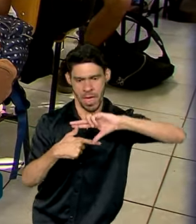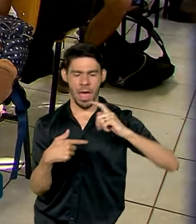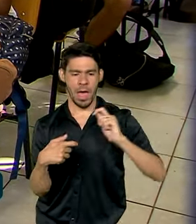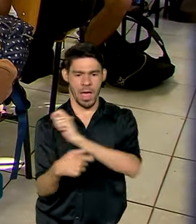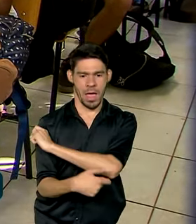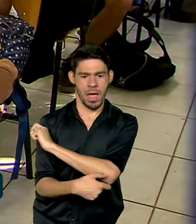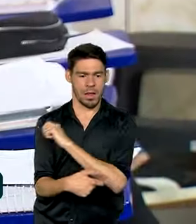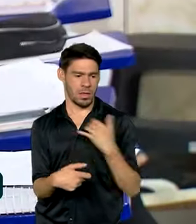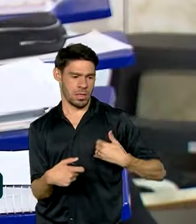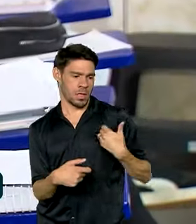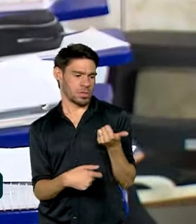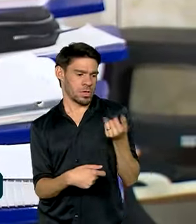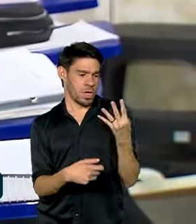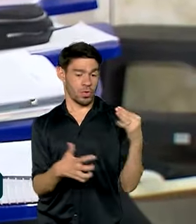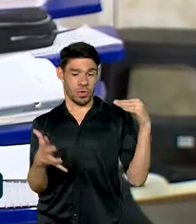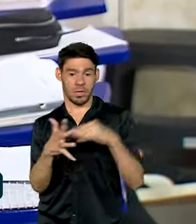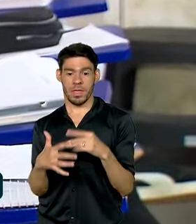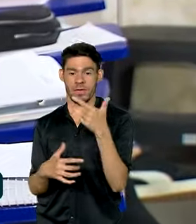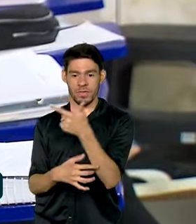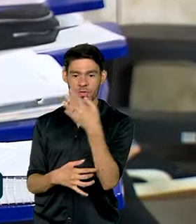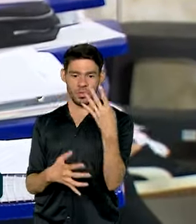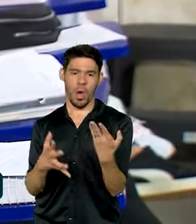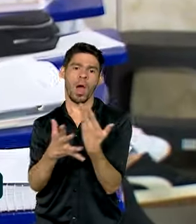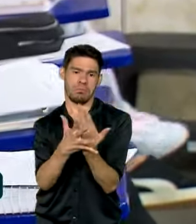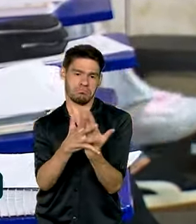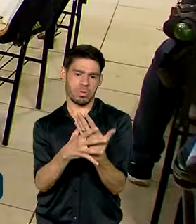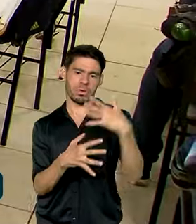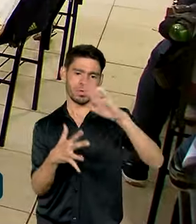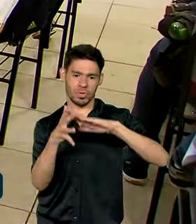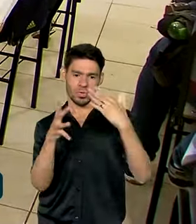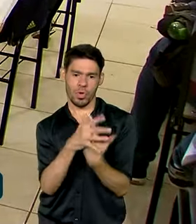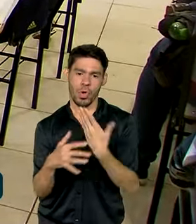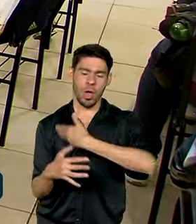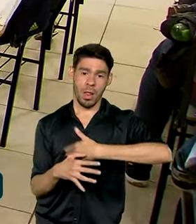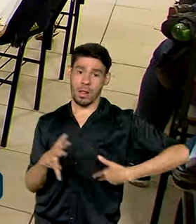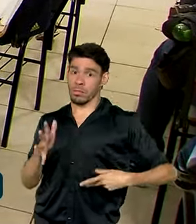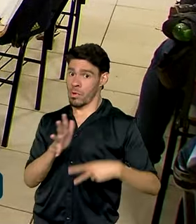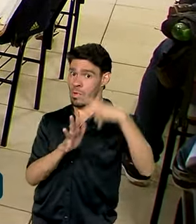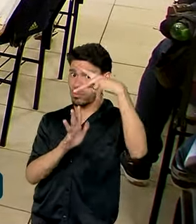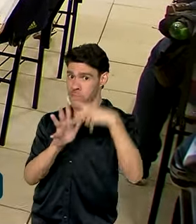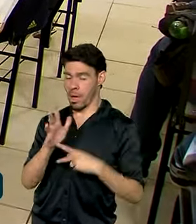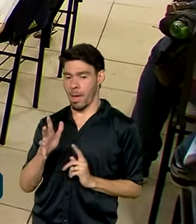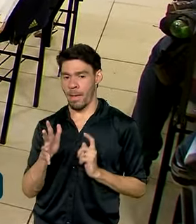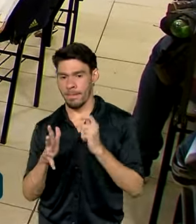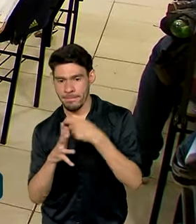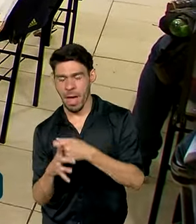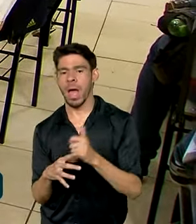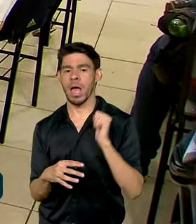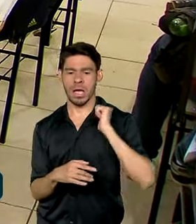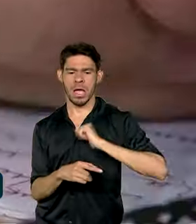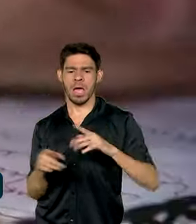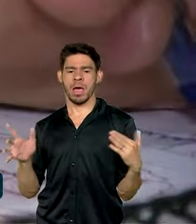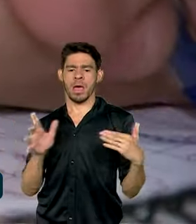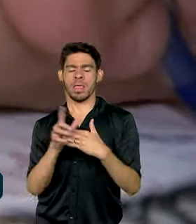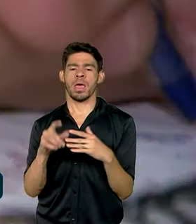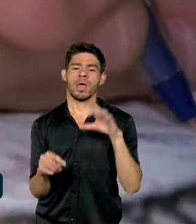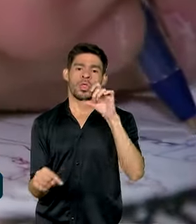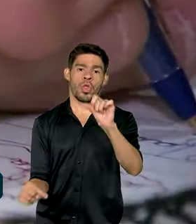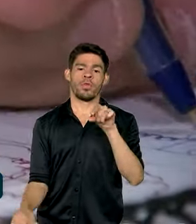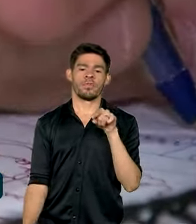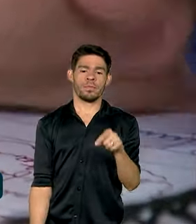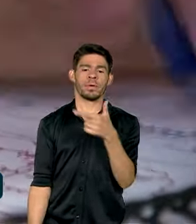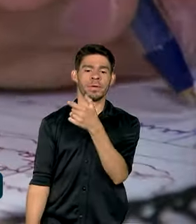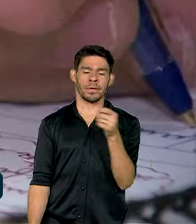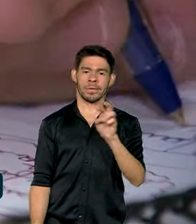anos matriculados no ensino médio da rede pública. Pelo programa, o governo vai pagar até 9.200 reais